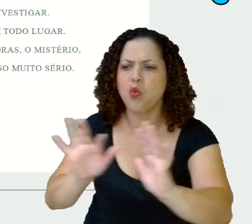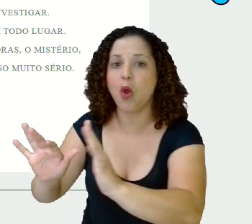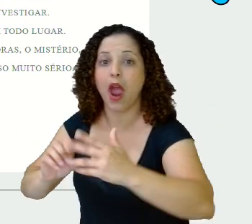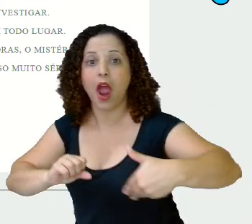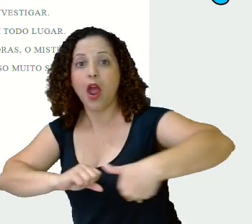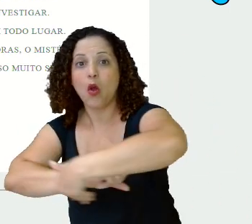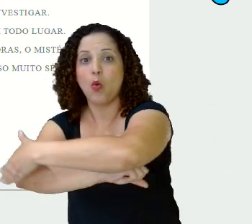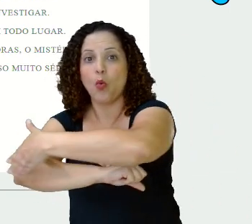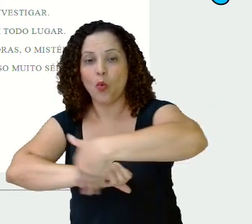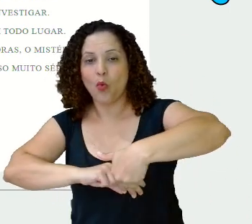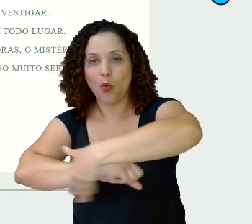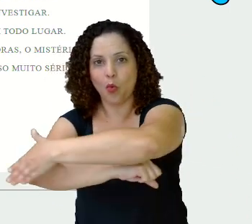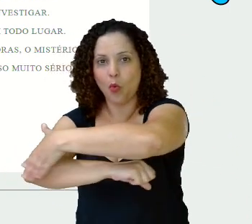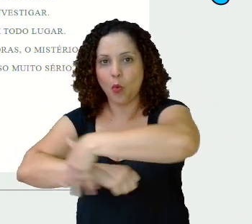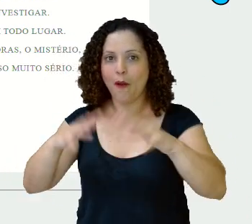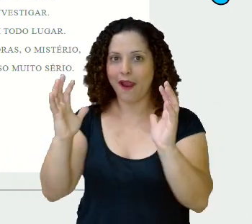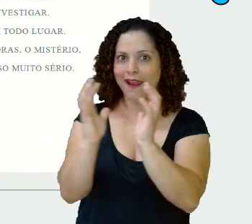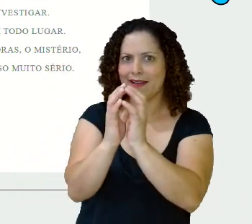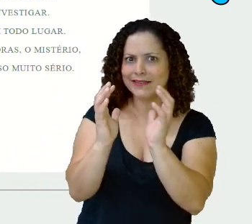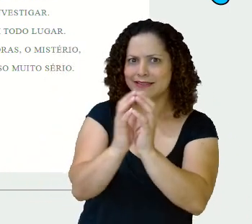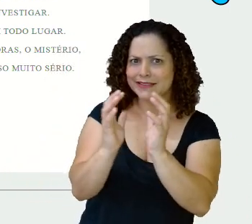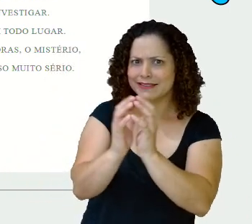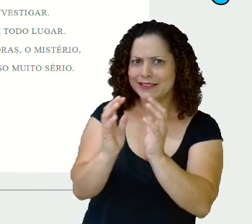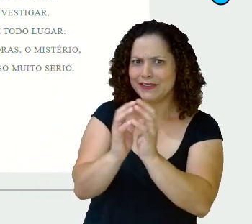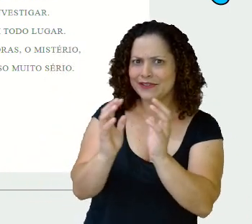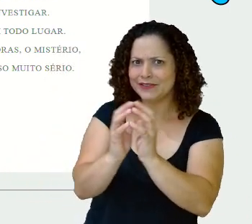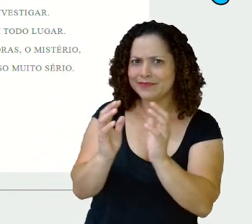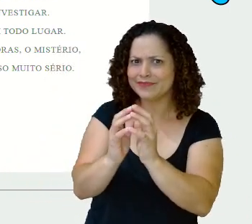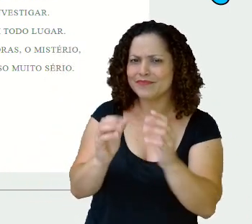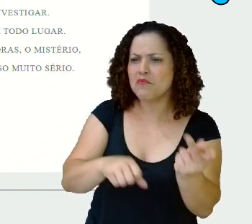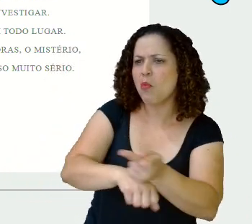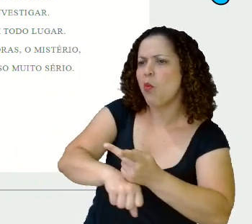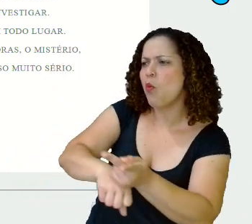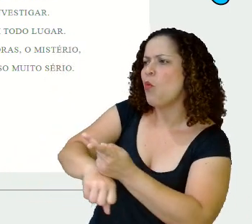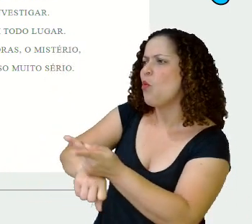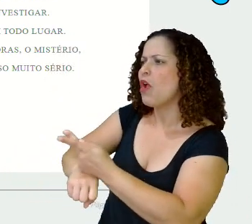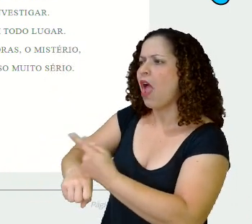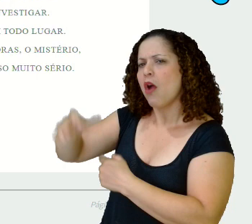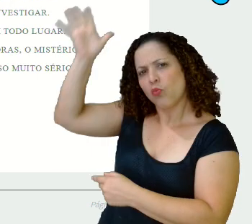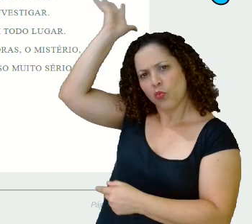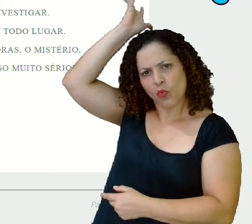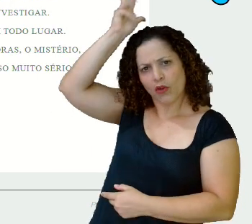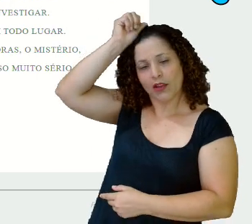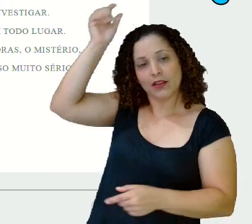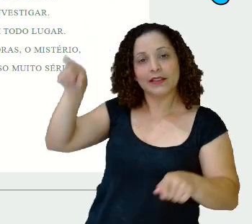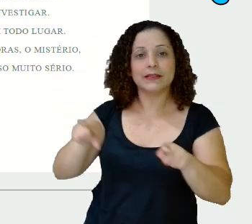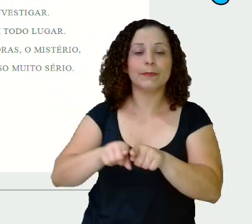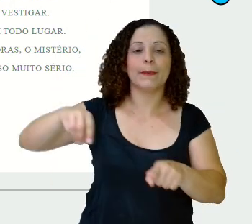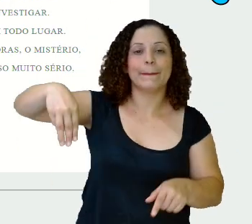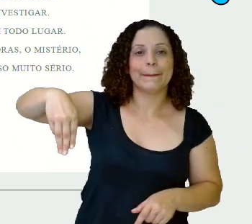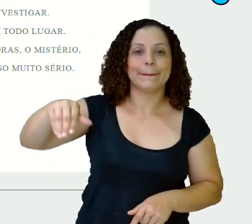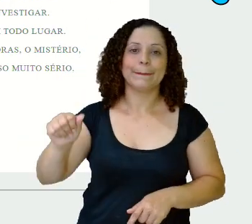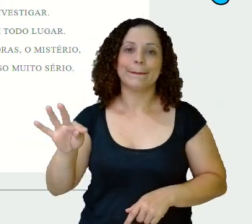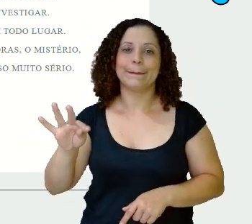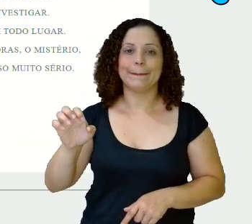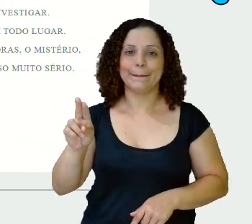Aurora Mateus e Catirina resolveram investigar